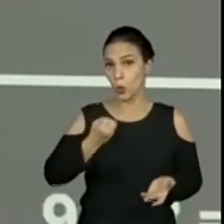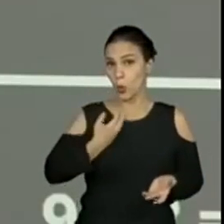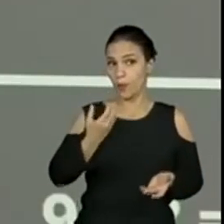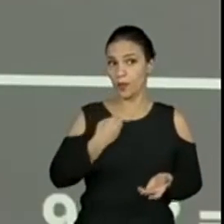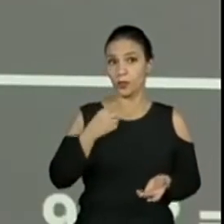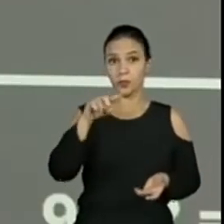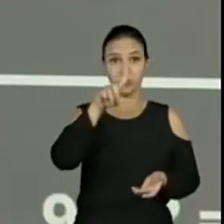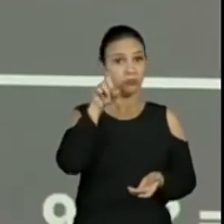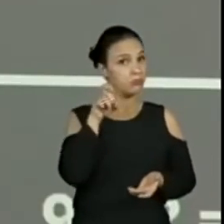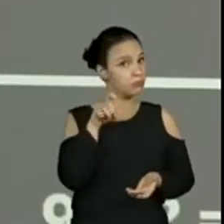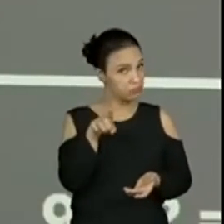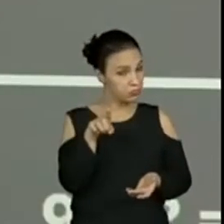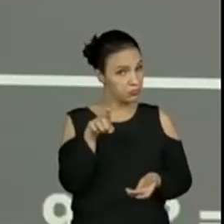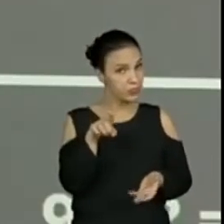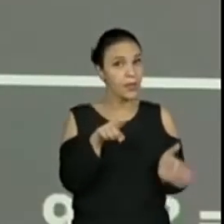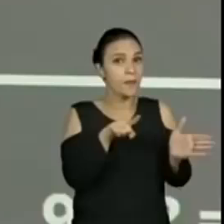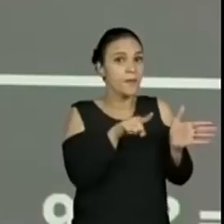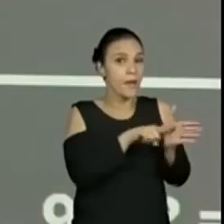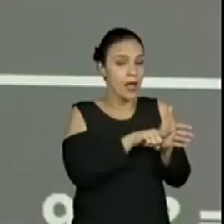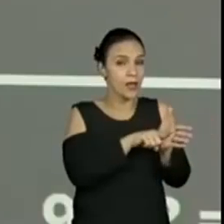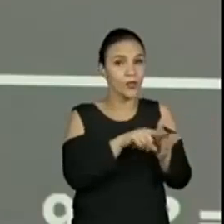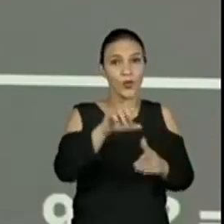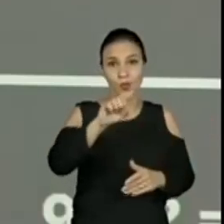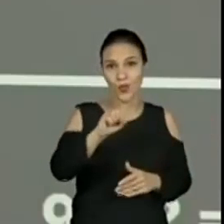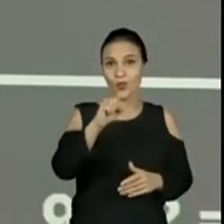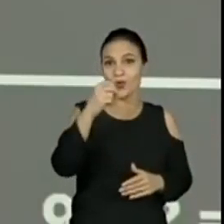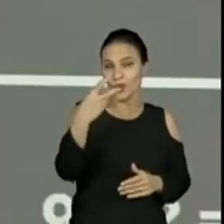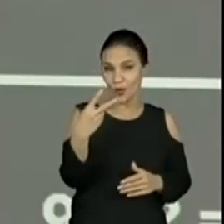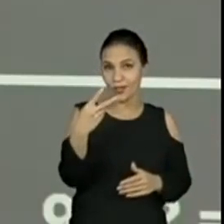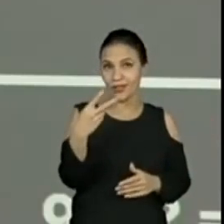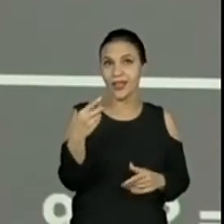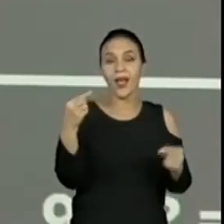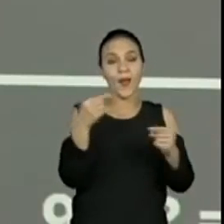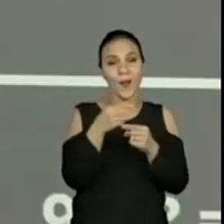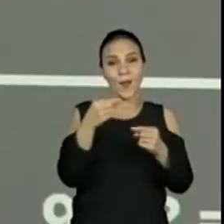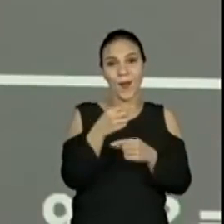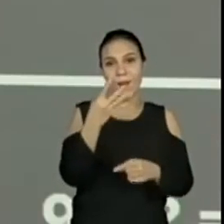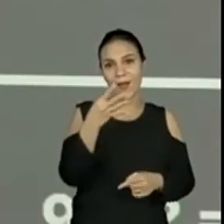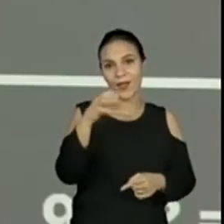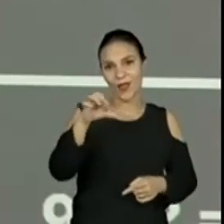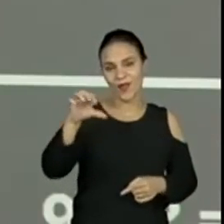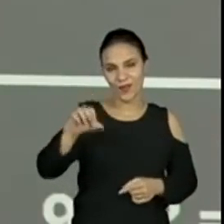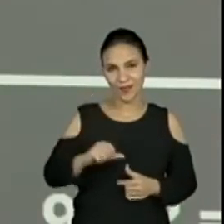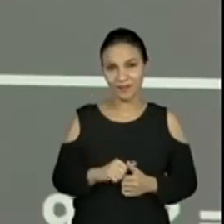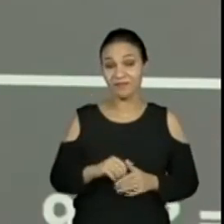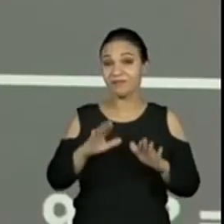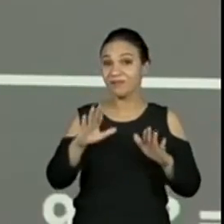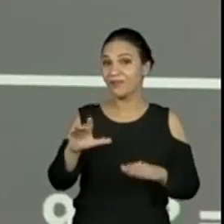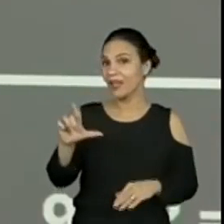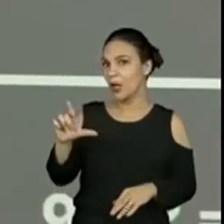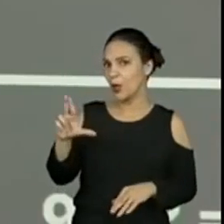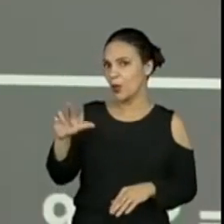vai dar 499? A professora Leila disse que o Lucas respondeu